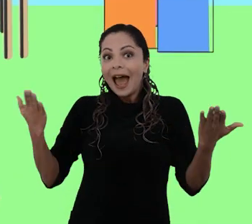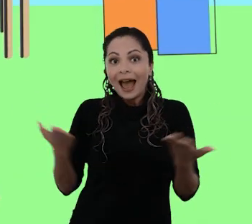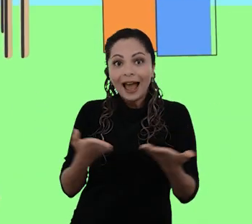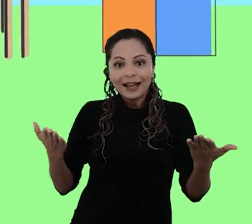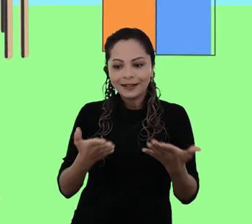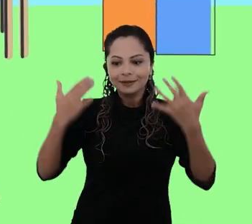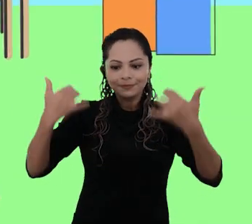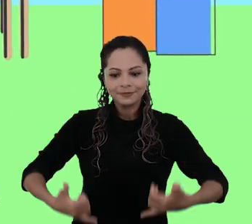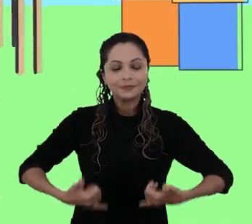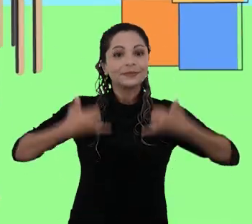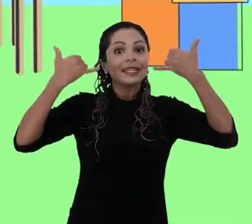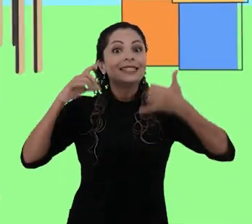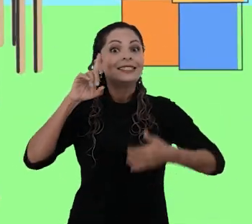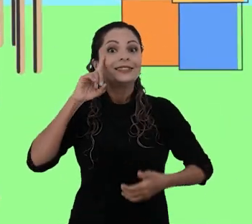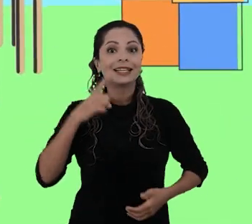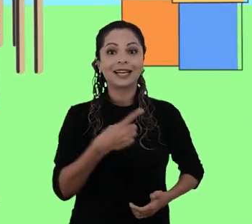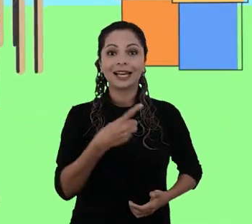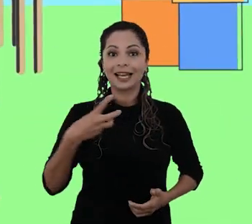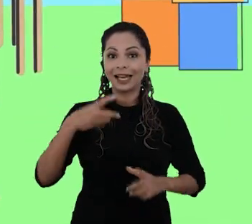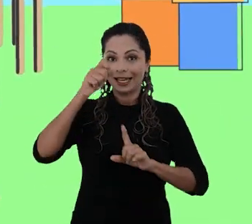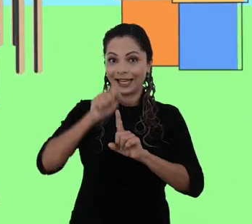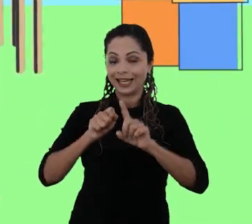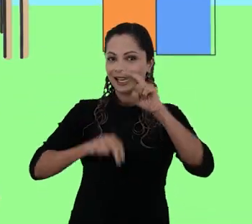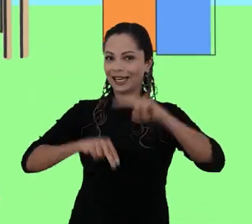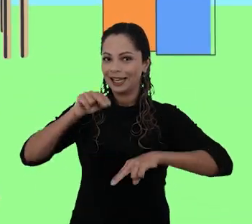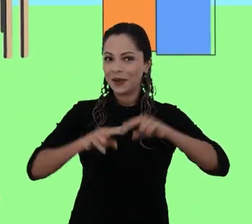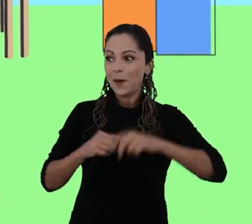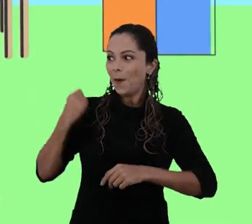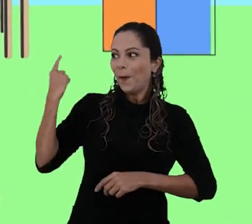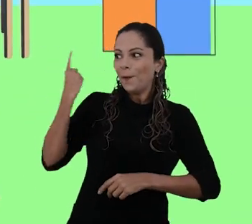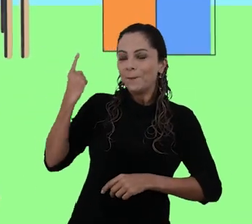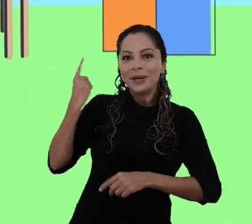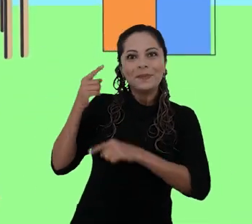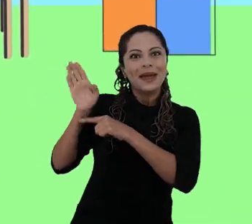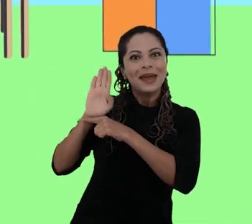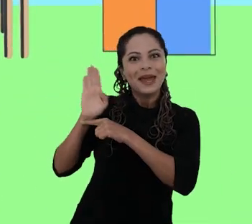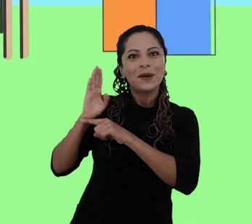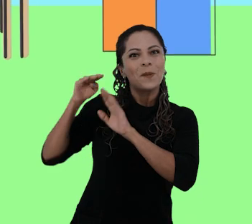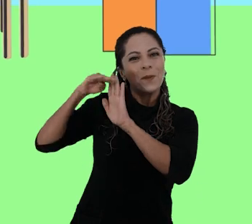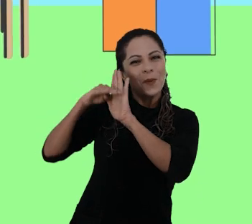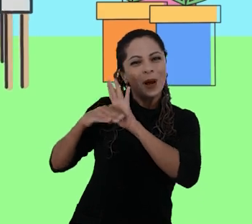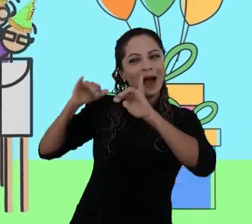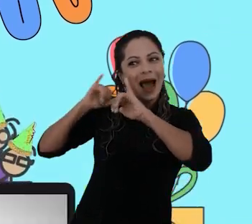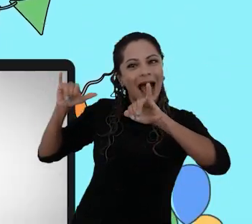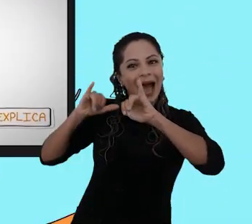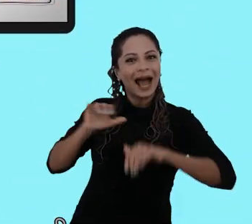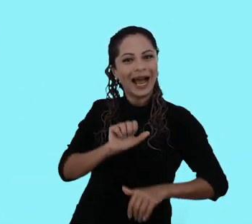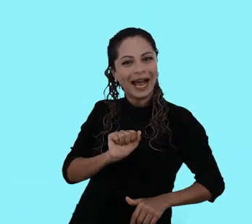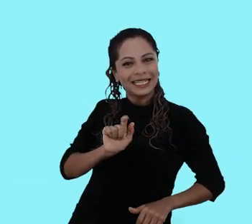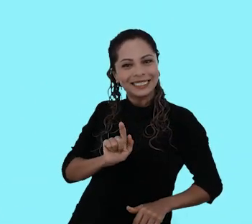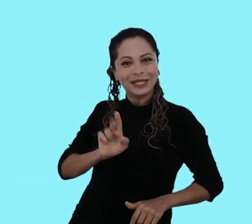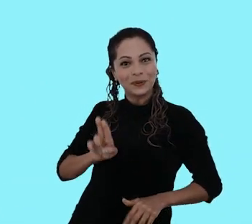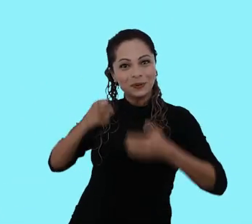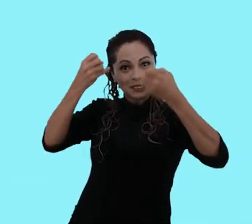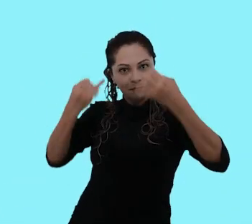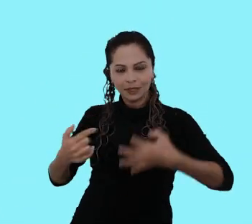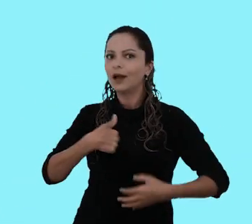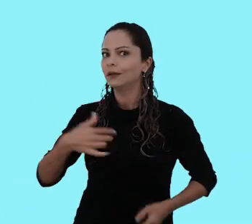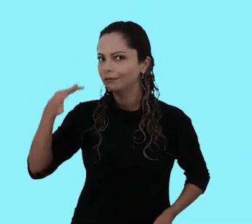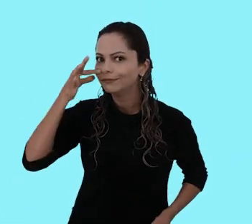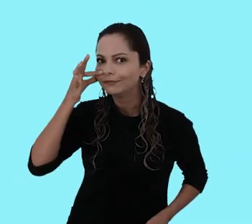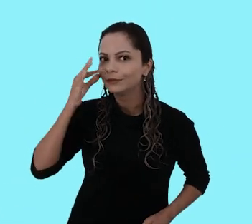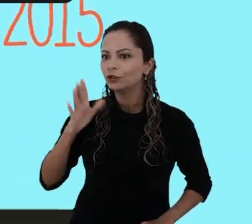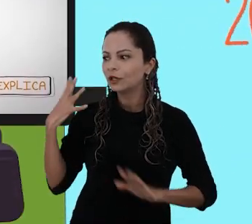Comemoramos nesse dia 13 de junho o aniversário do primeiro programa do AGU Explica. E eu estava aqui para contar essa história. São